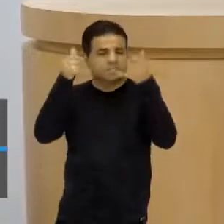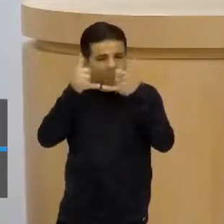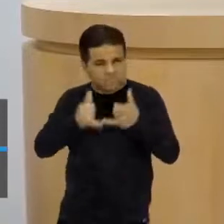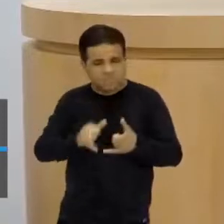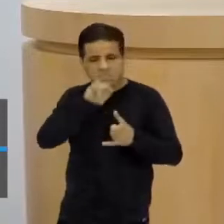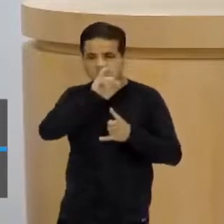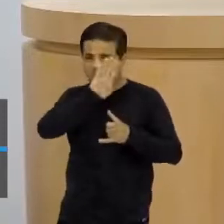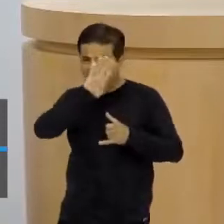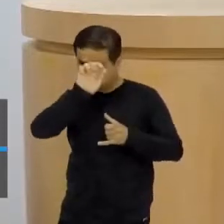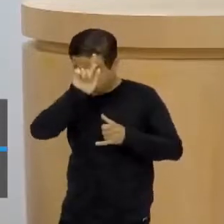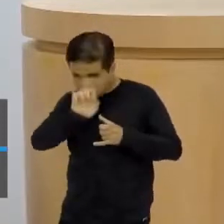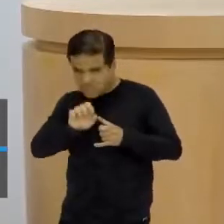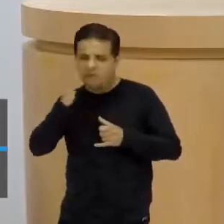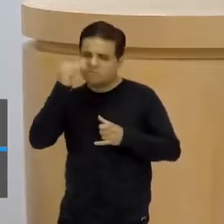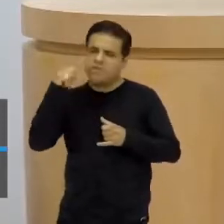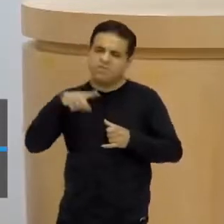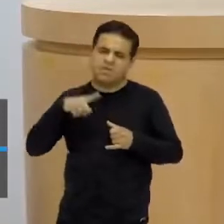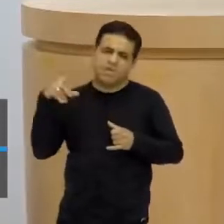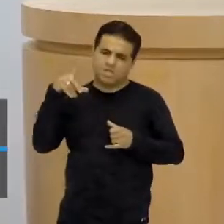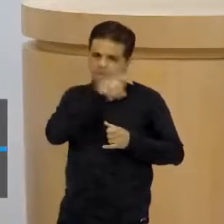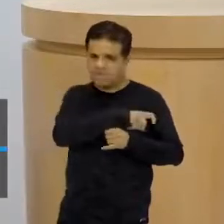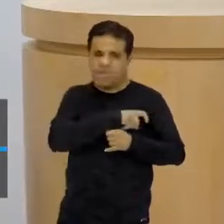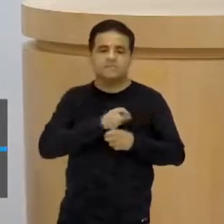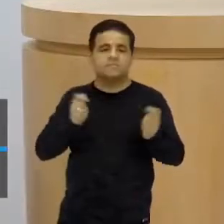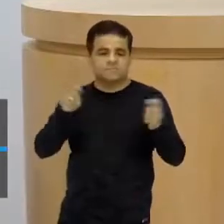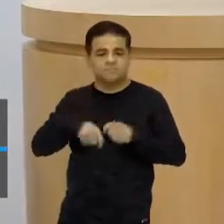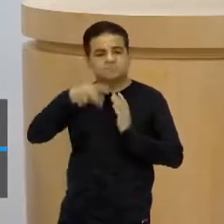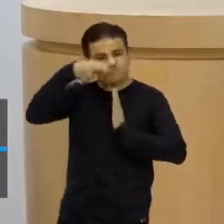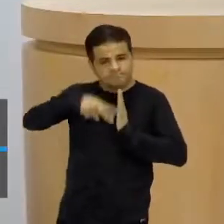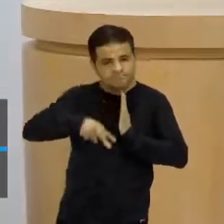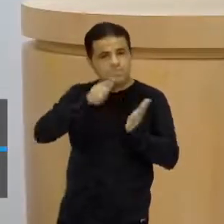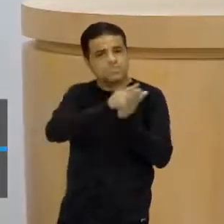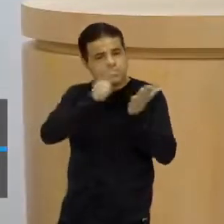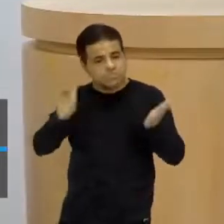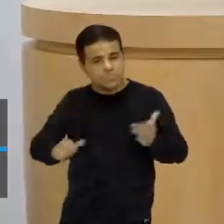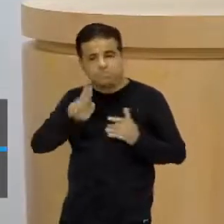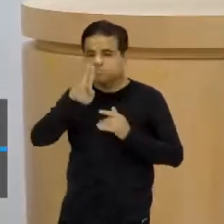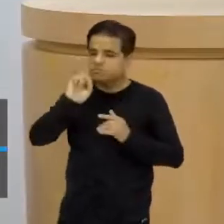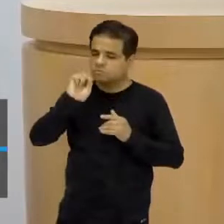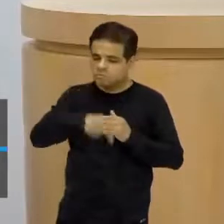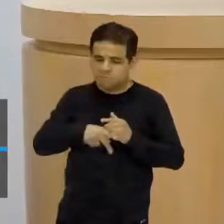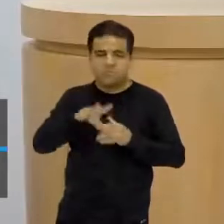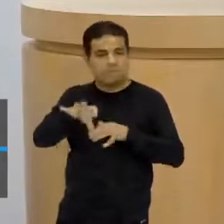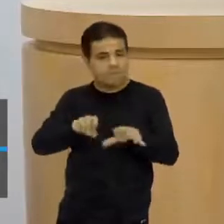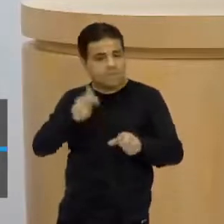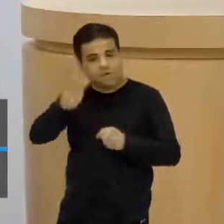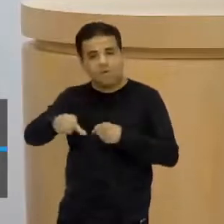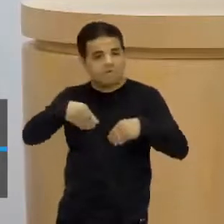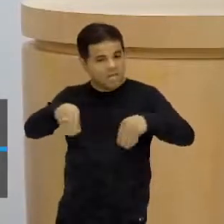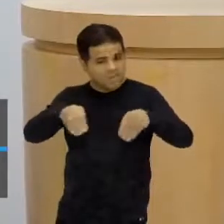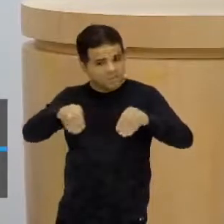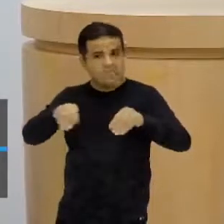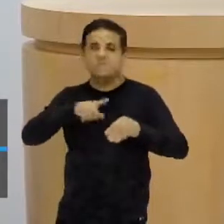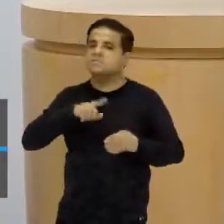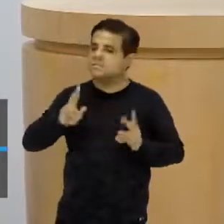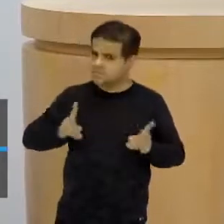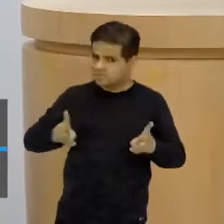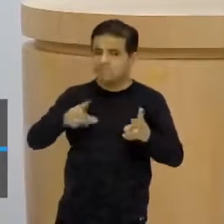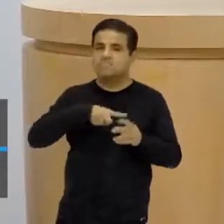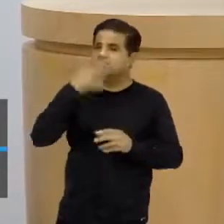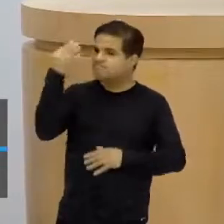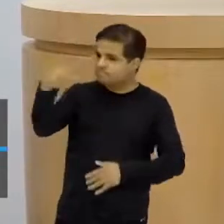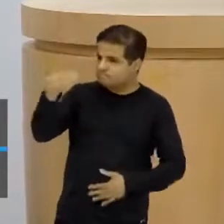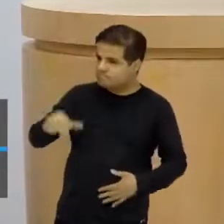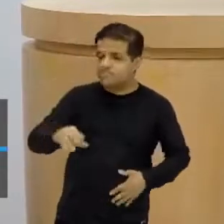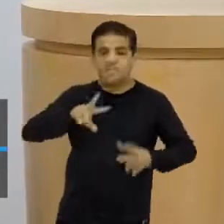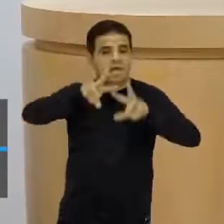IBGE, até eu tenho um pouquinho de dificuldade. Mas você pode ler lá o jornal da USP, pode pegar outras revistas que tenham, sempre tem, colocar esse